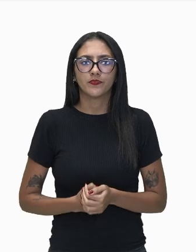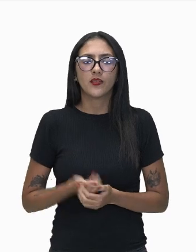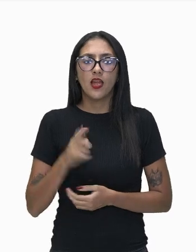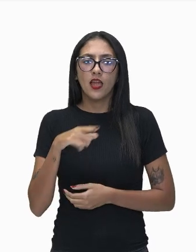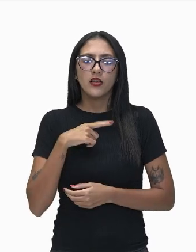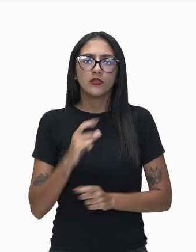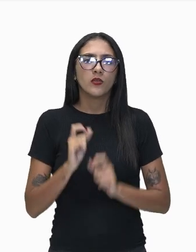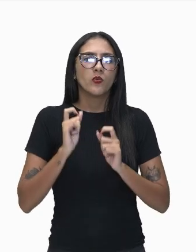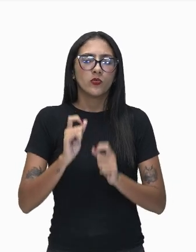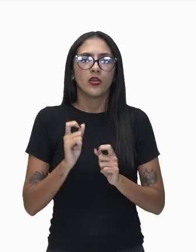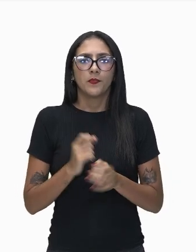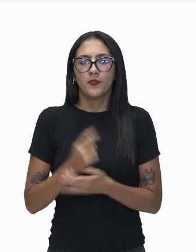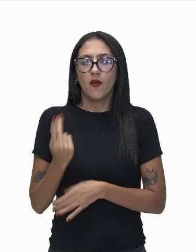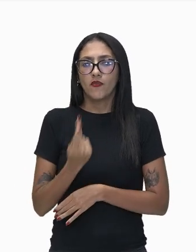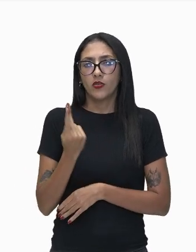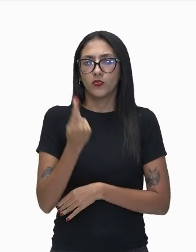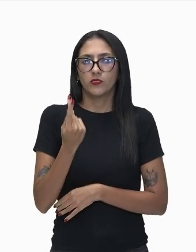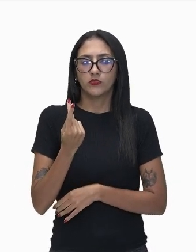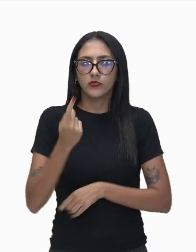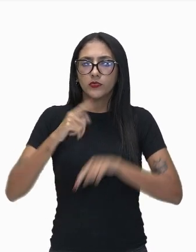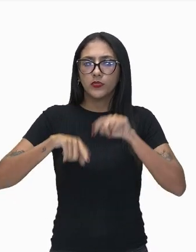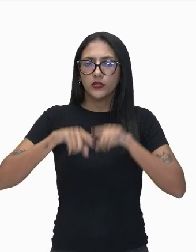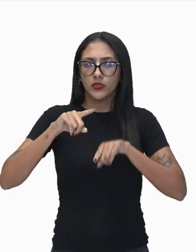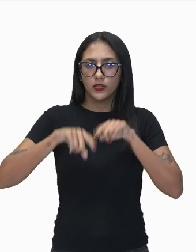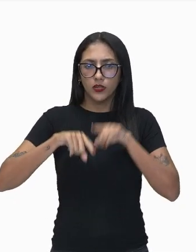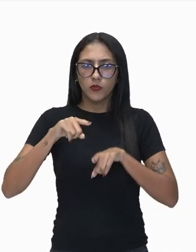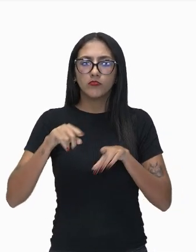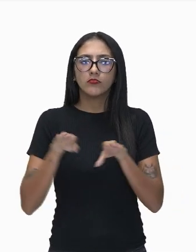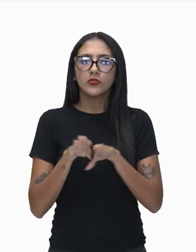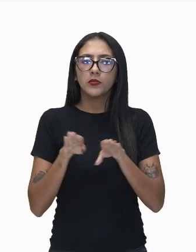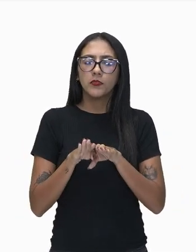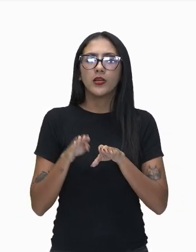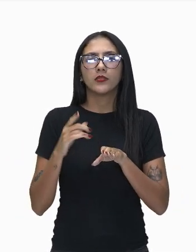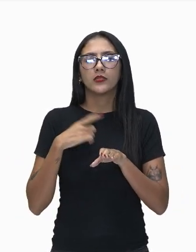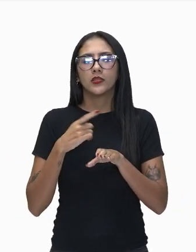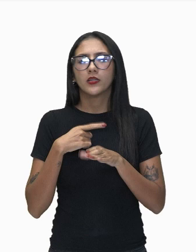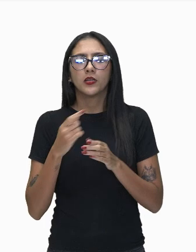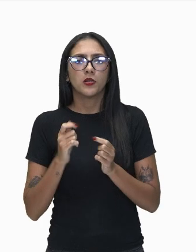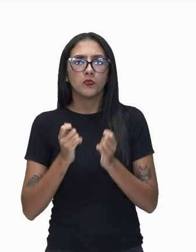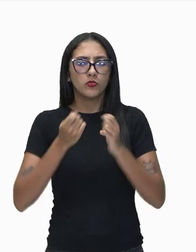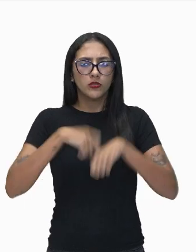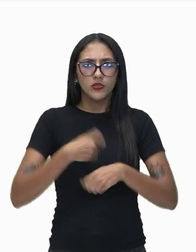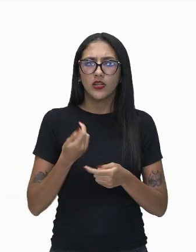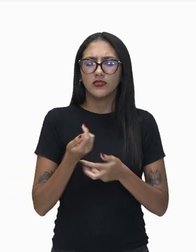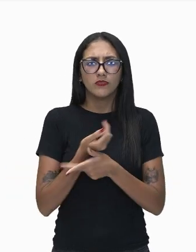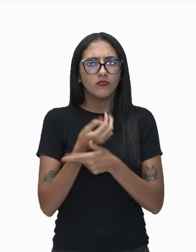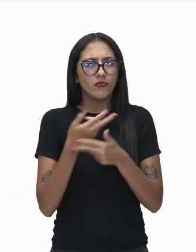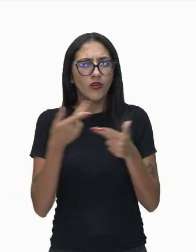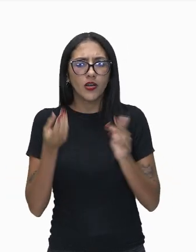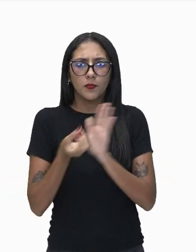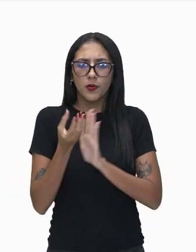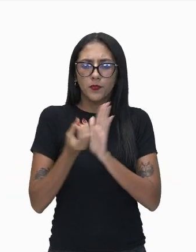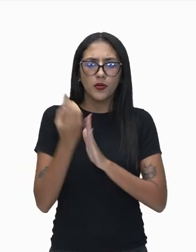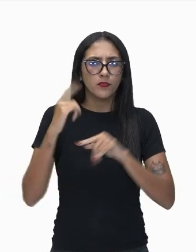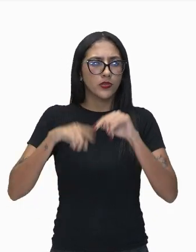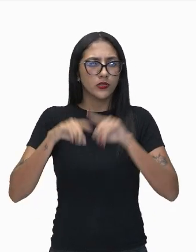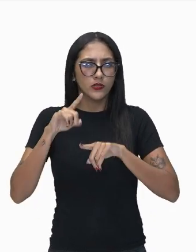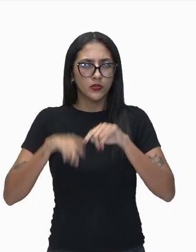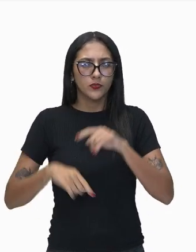aos materiais básicos e permitem a produção de uma ampla variedade de produtos finais.